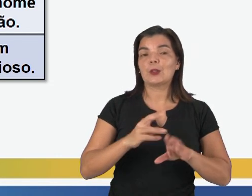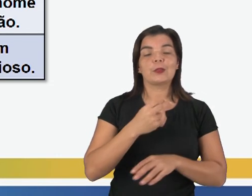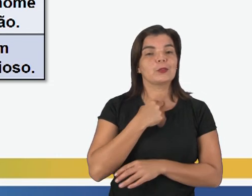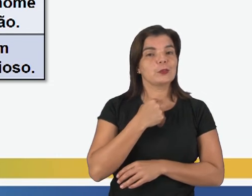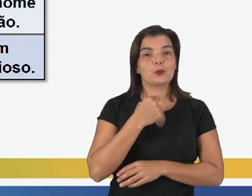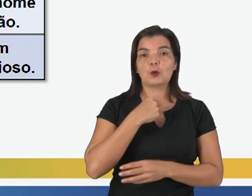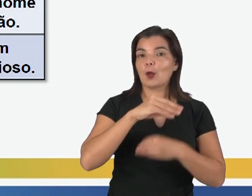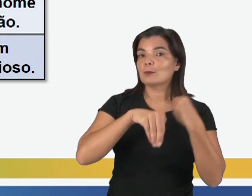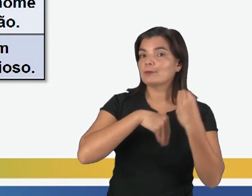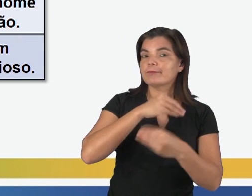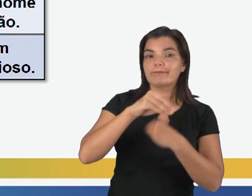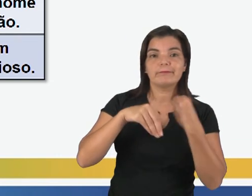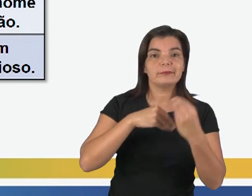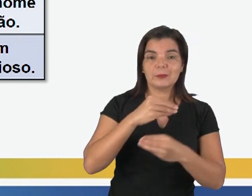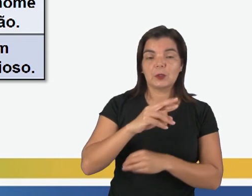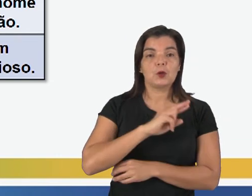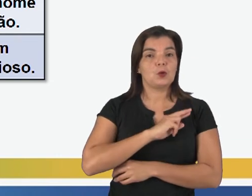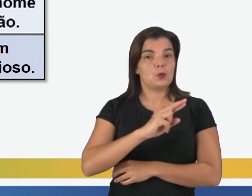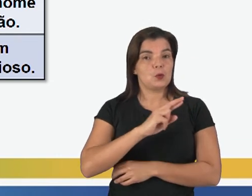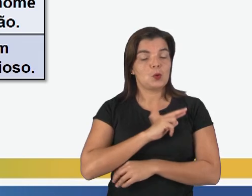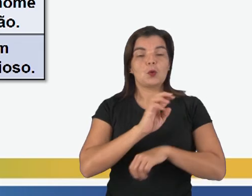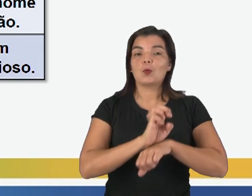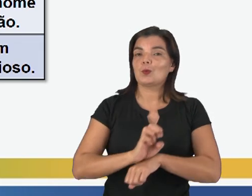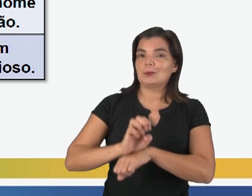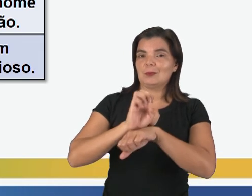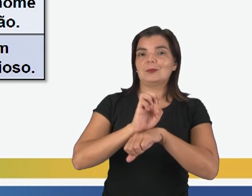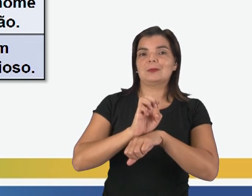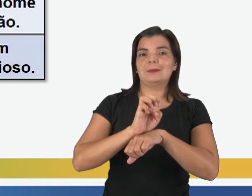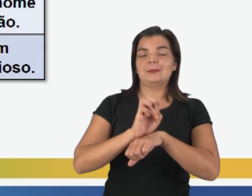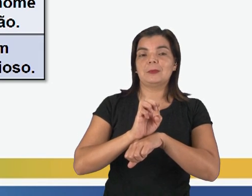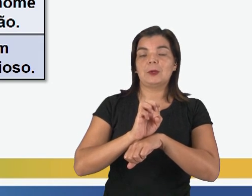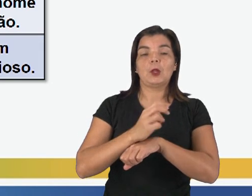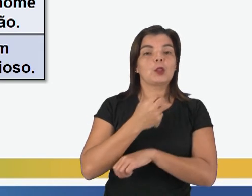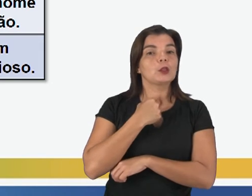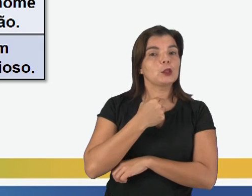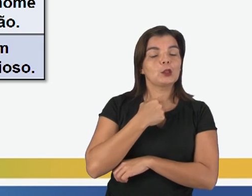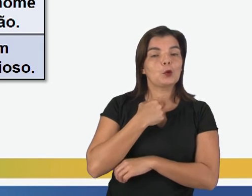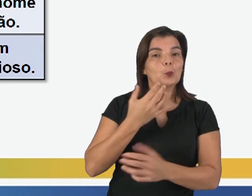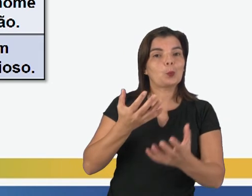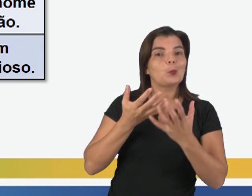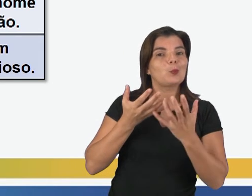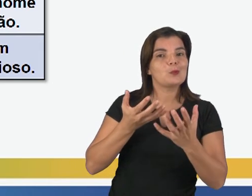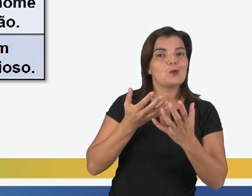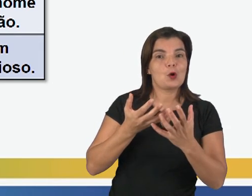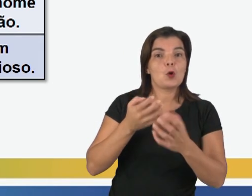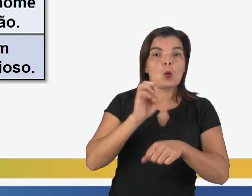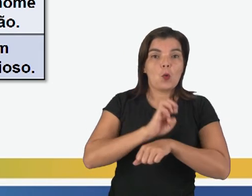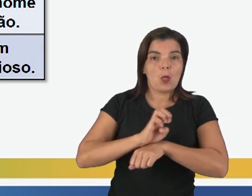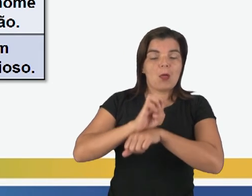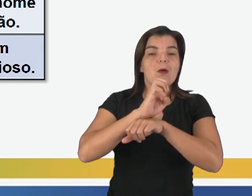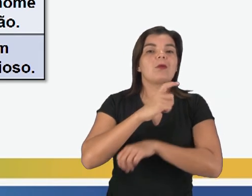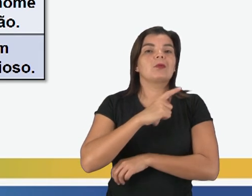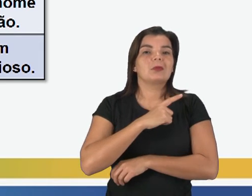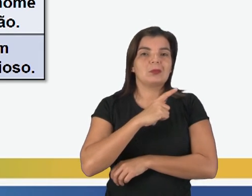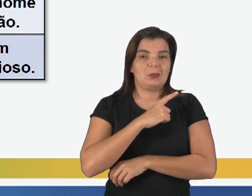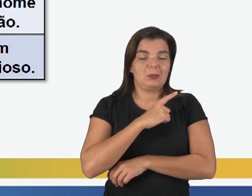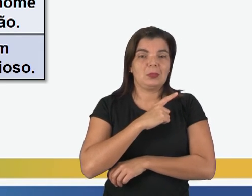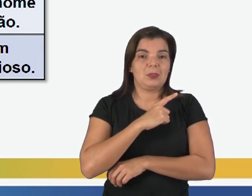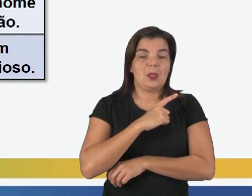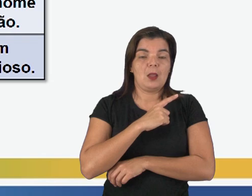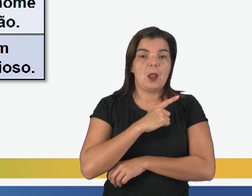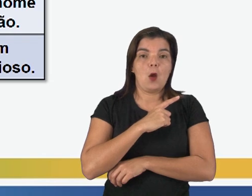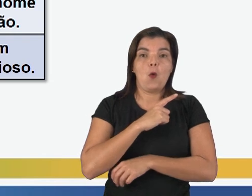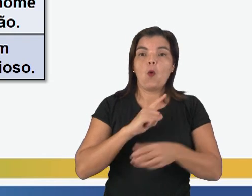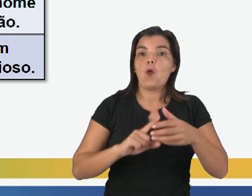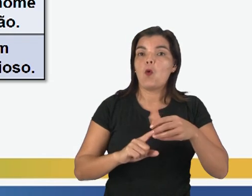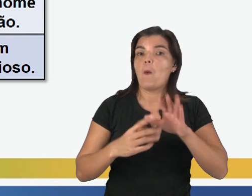gente não pode misturar religião com Estado. A gente não pode querer que o Estado tenha a